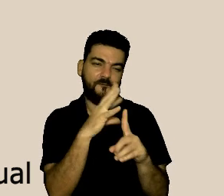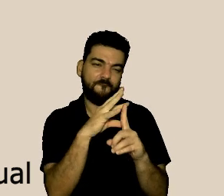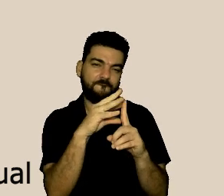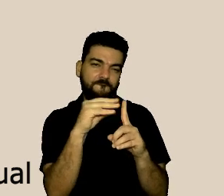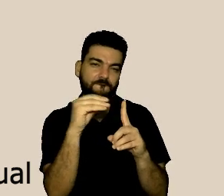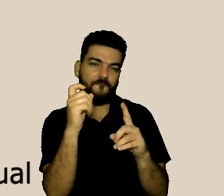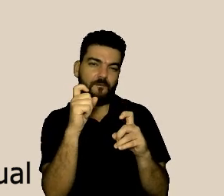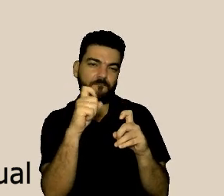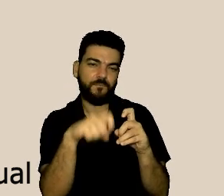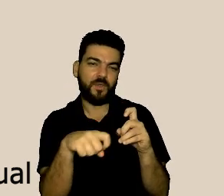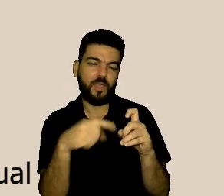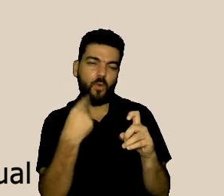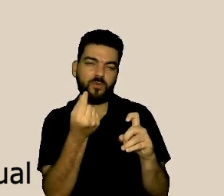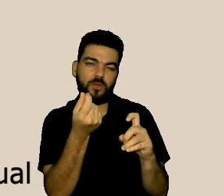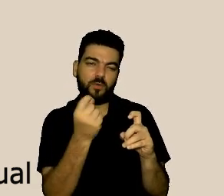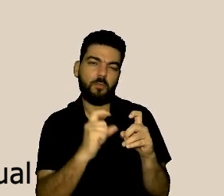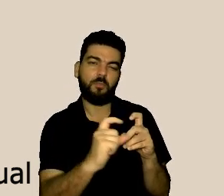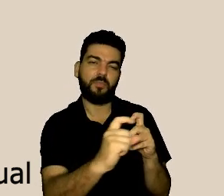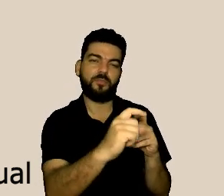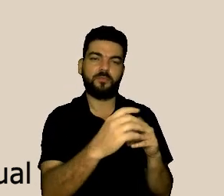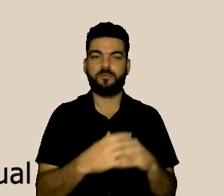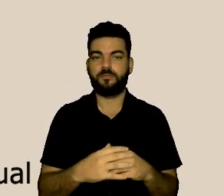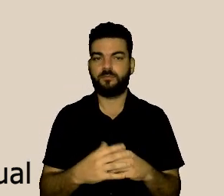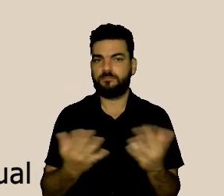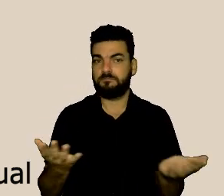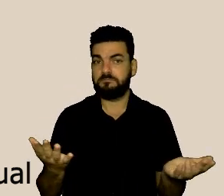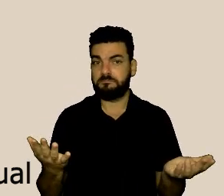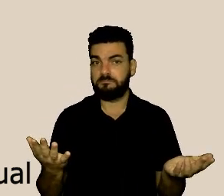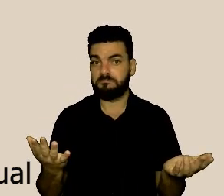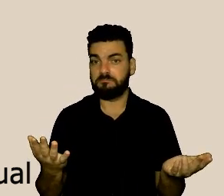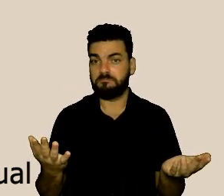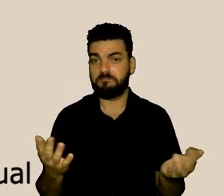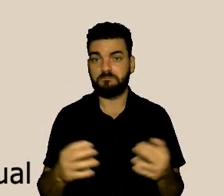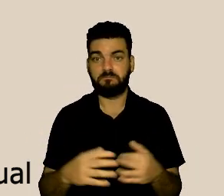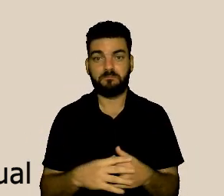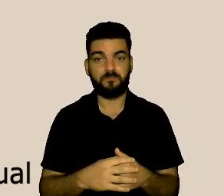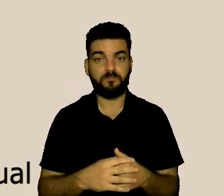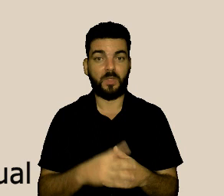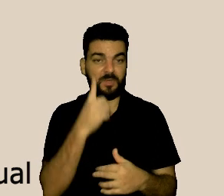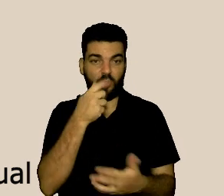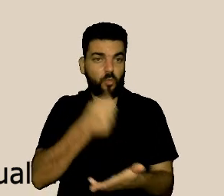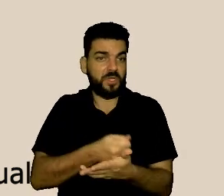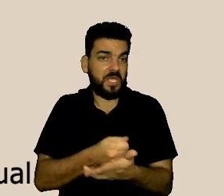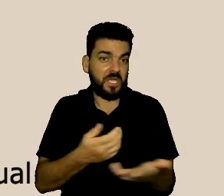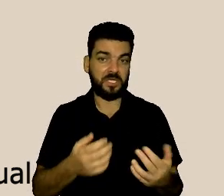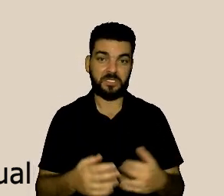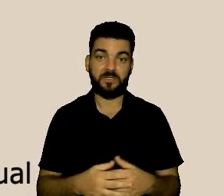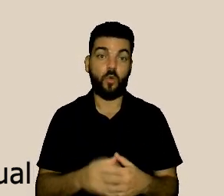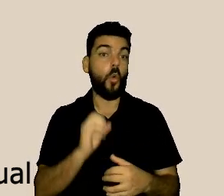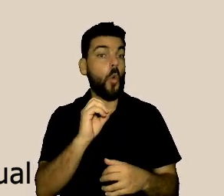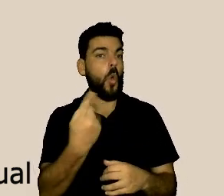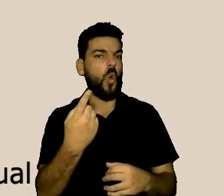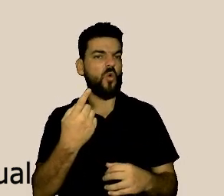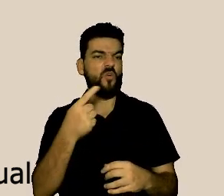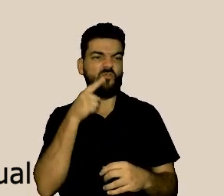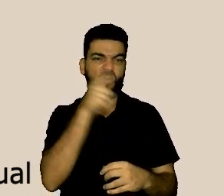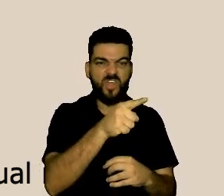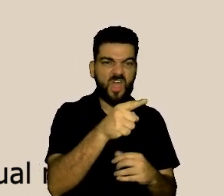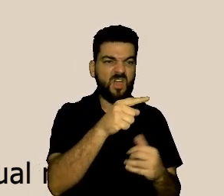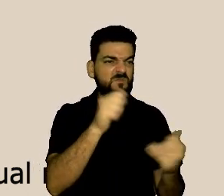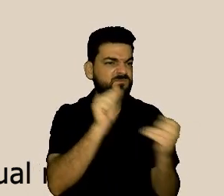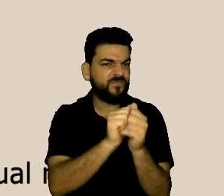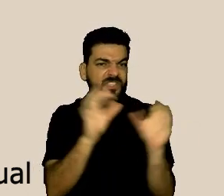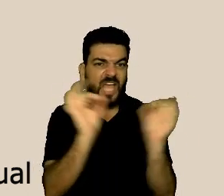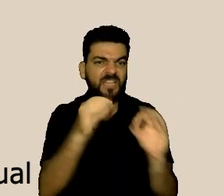relação aos seus subordinados, fazendo ameaças ou prometendo algum tipo de promoção